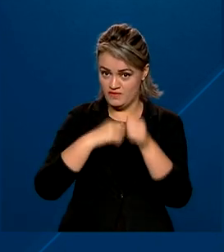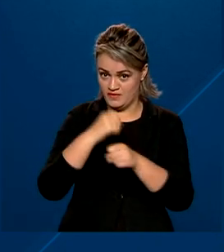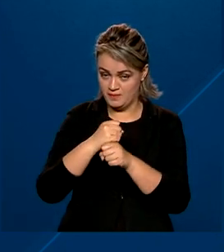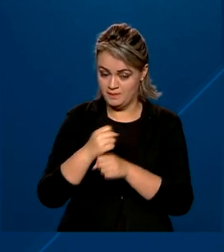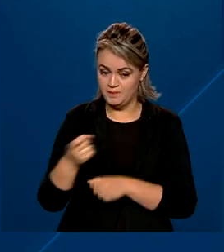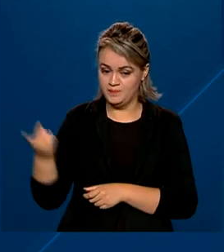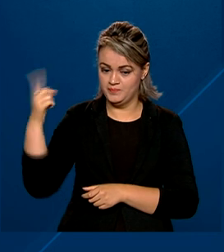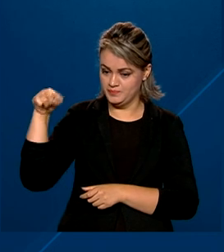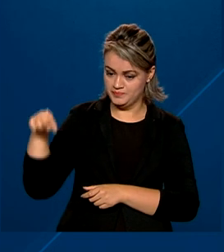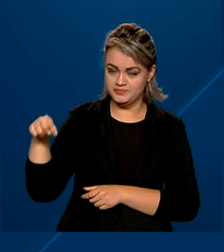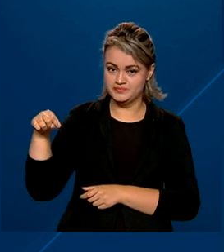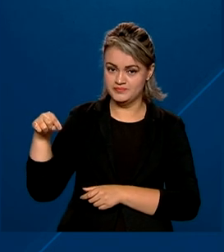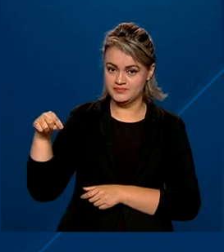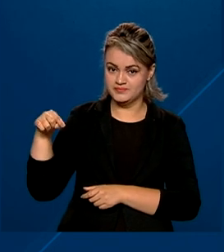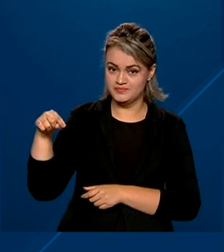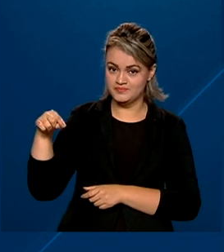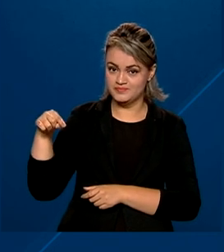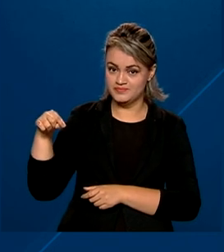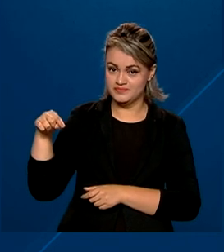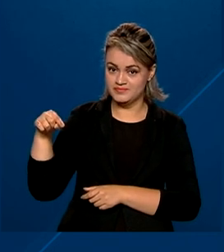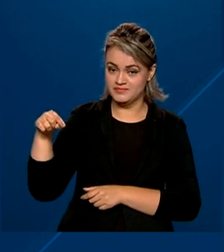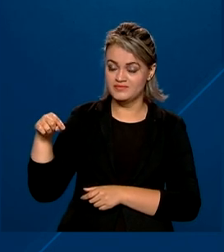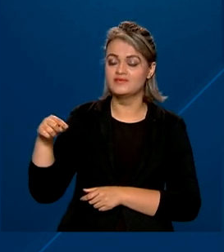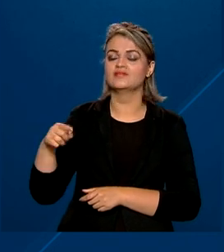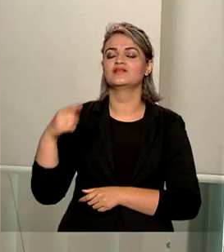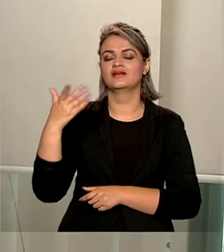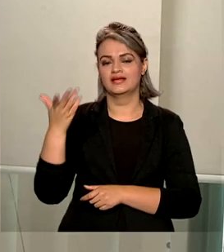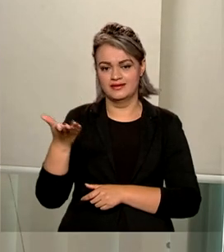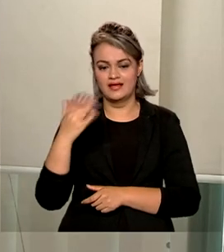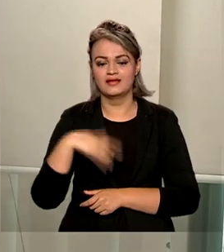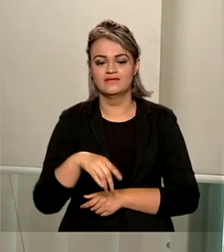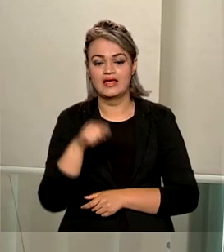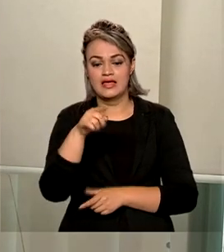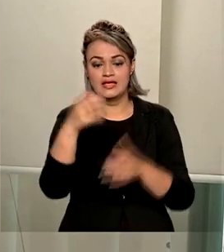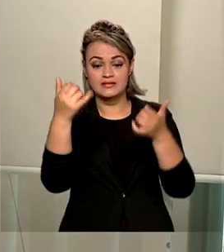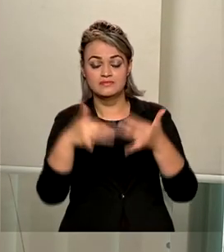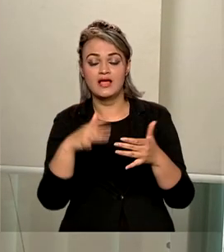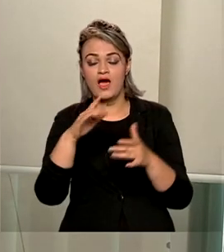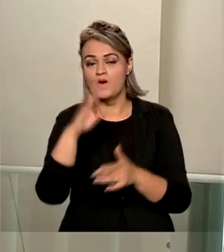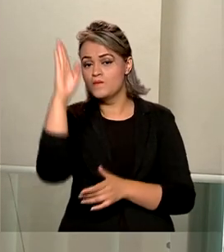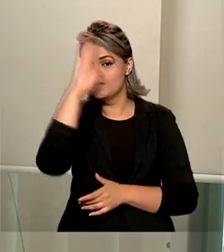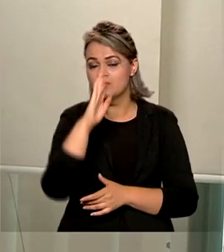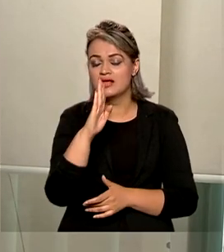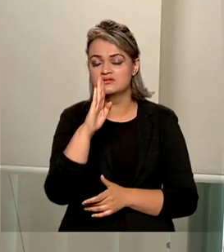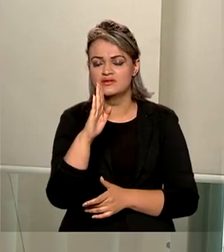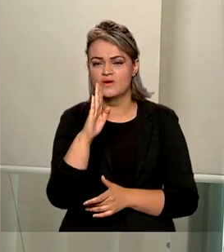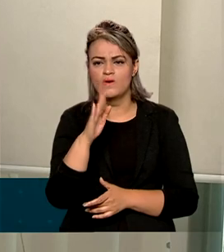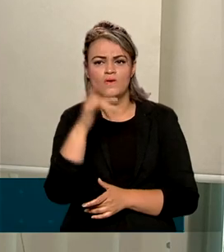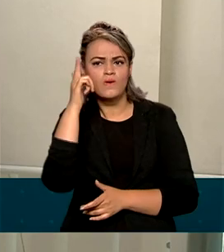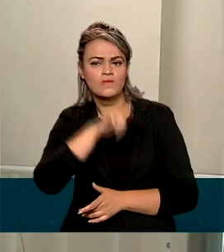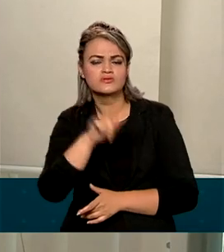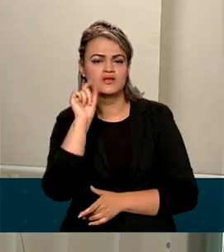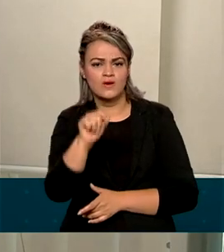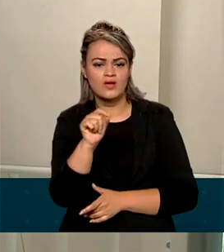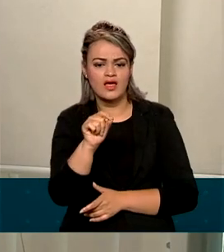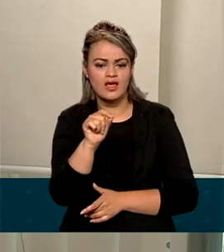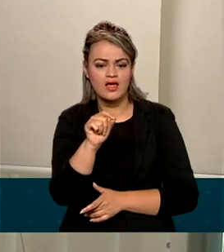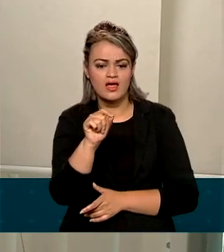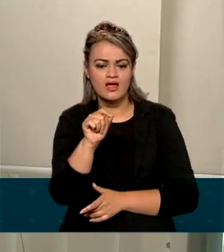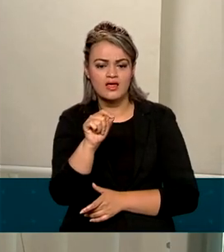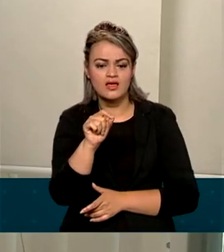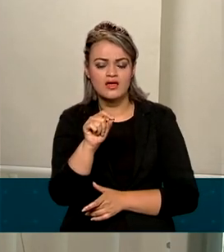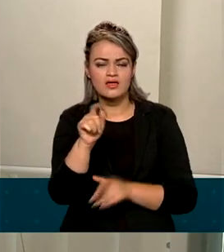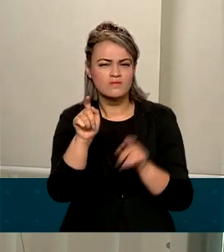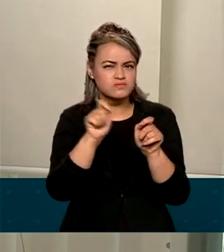e para 10% a partir de 2023. O fato de que Brasil consiga finalmente chegar ao nível de